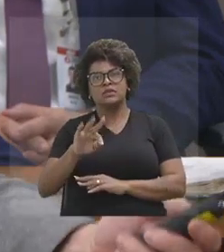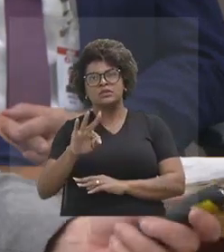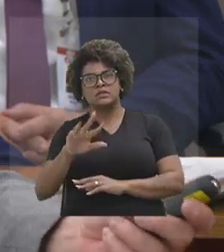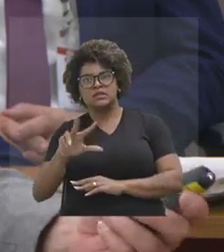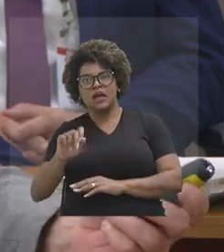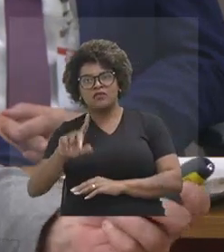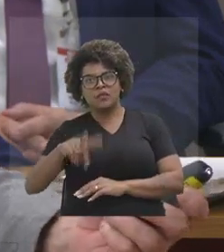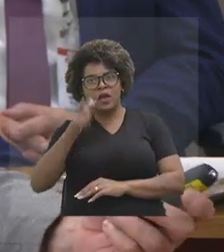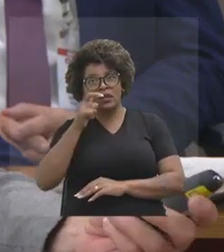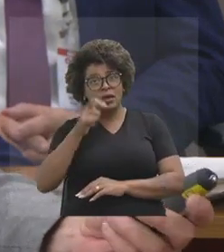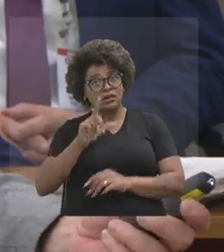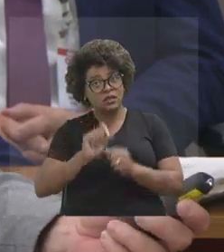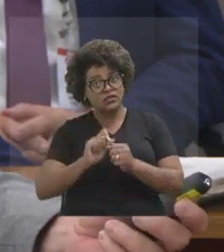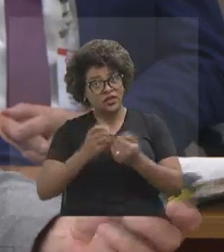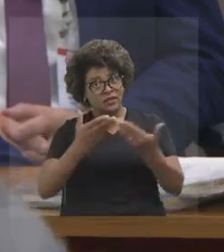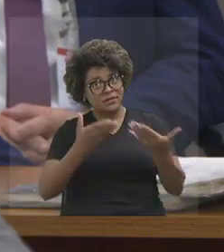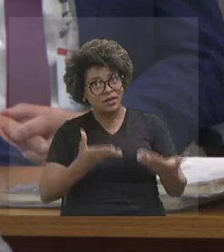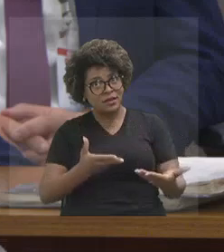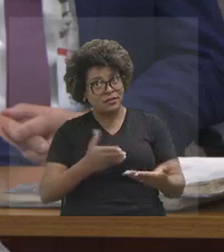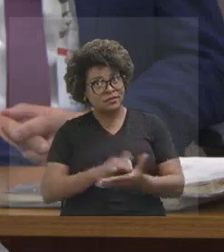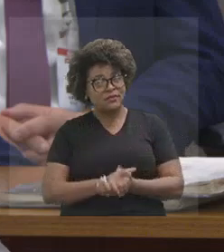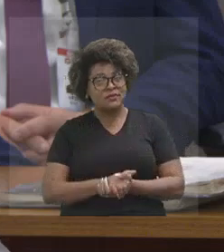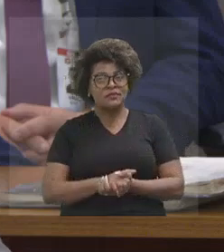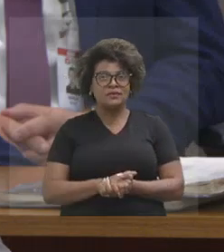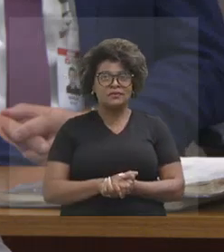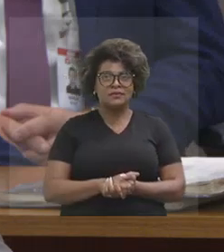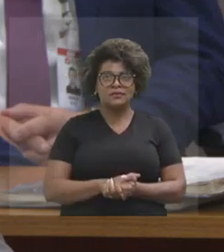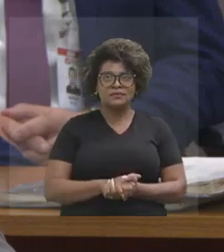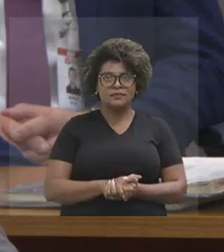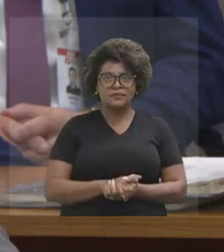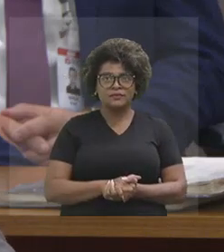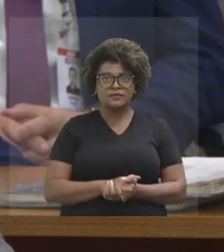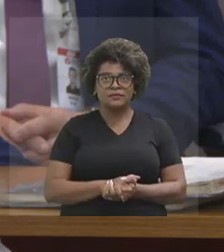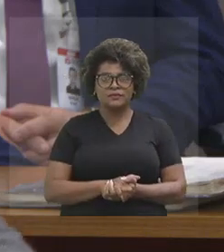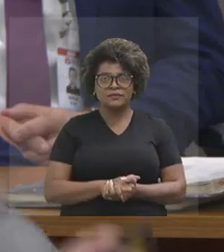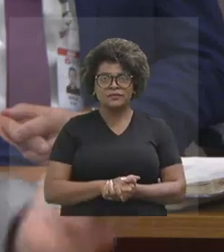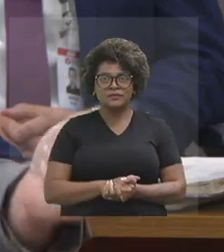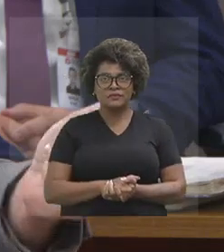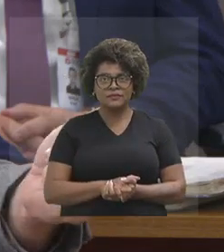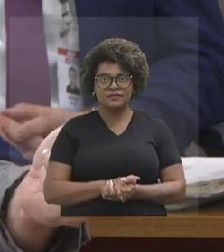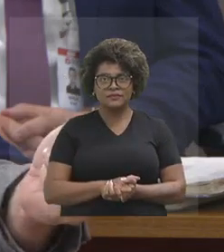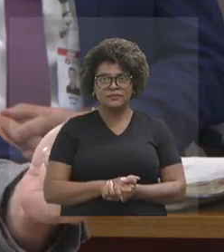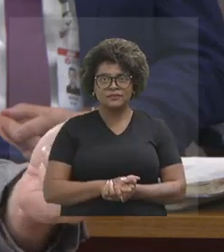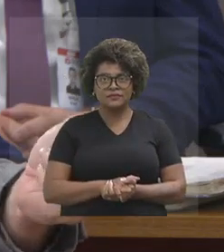Isso não, pelo amor de Deus. Cassei o valor do Paulo Gustavo, vamos lá. Pois é.